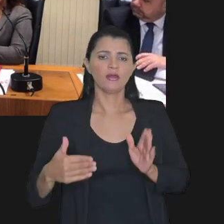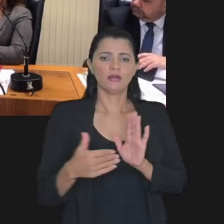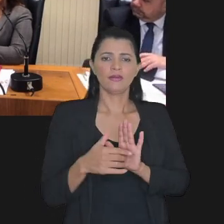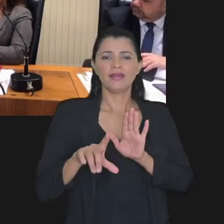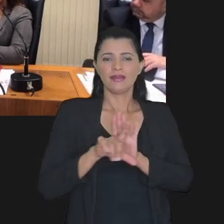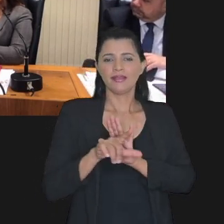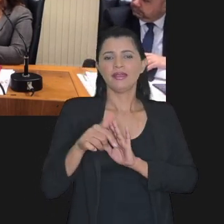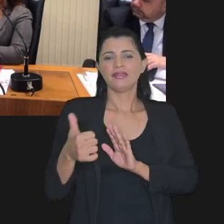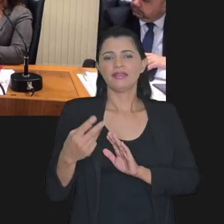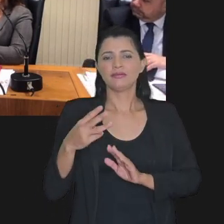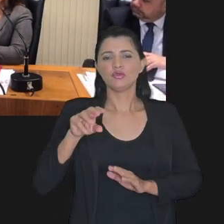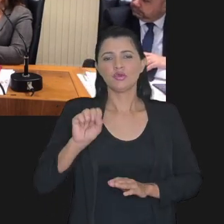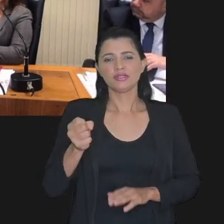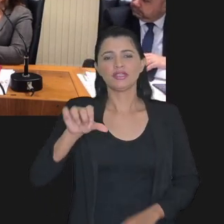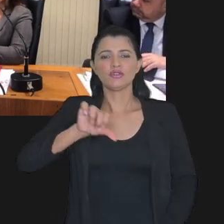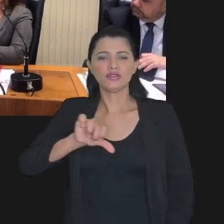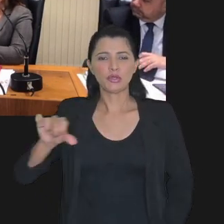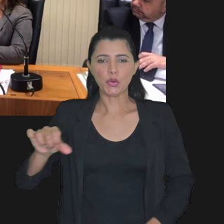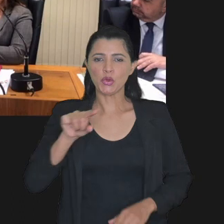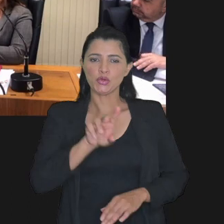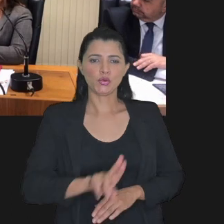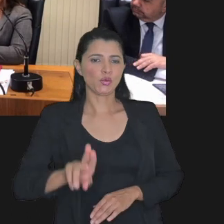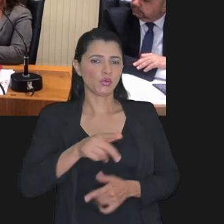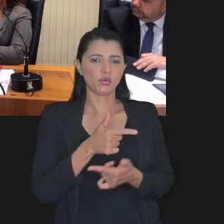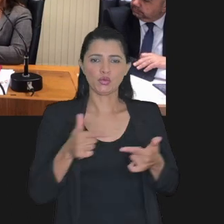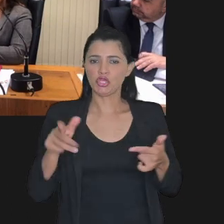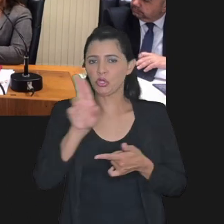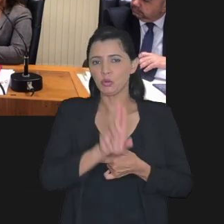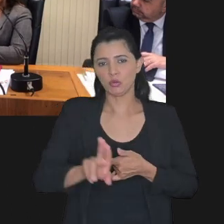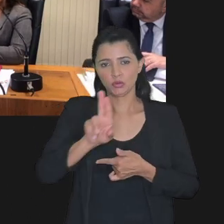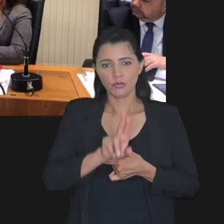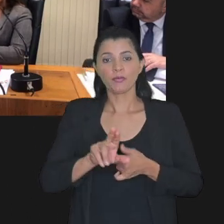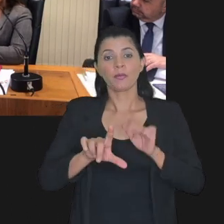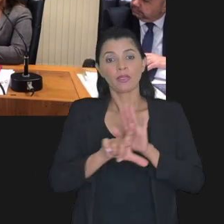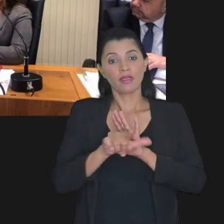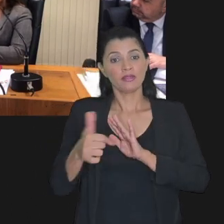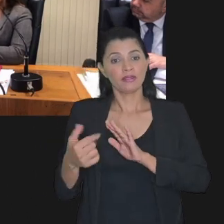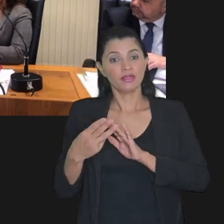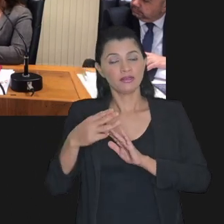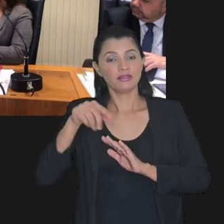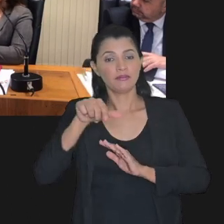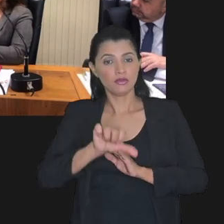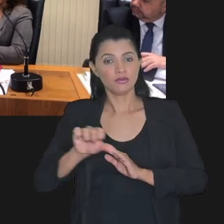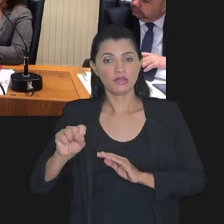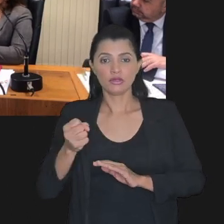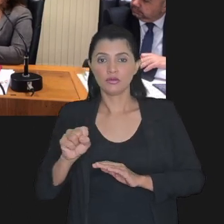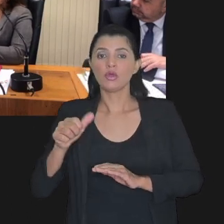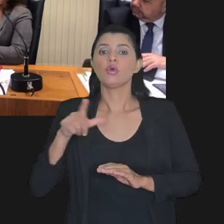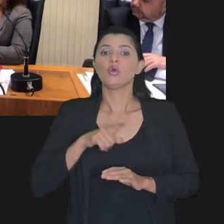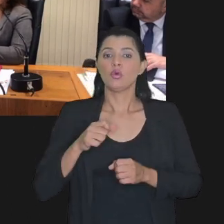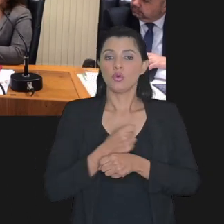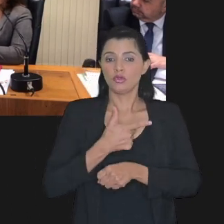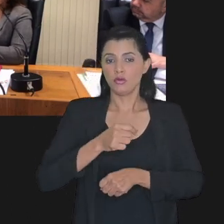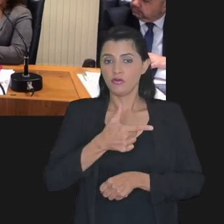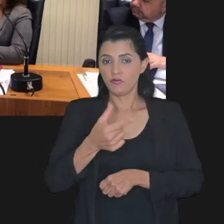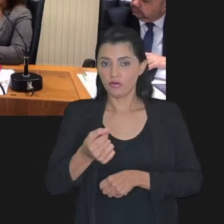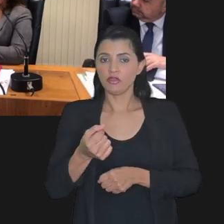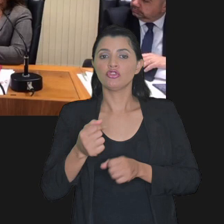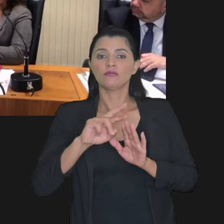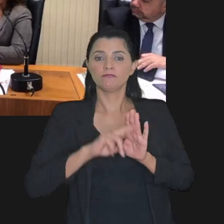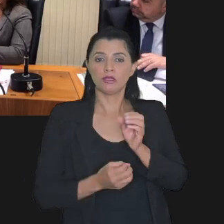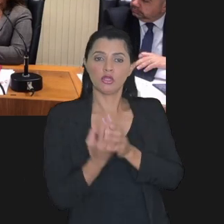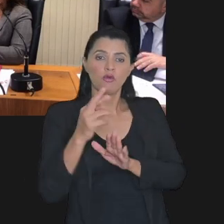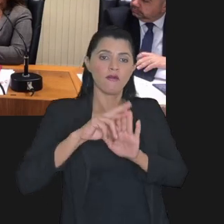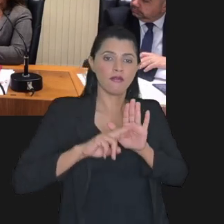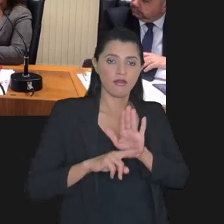13.988, esse instituto não tinha aplicação. A lei 13.988 de 2020 regulamentou a